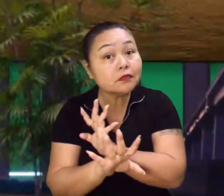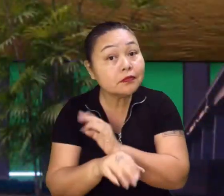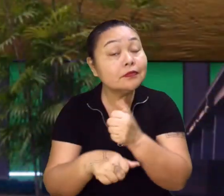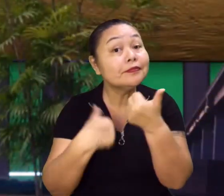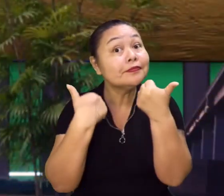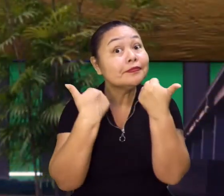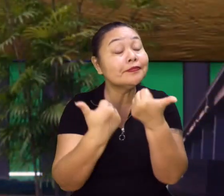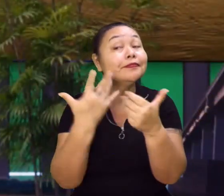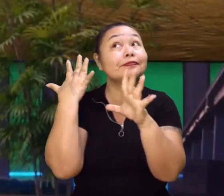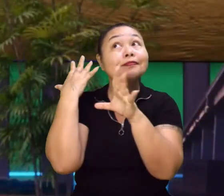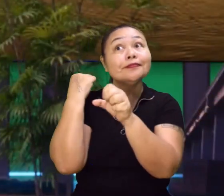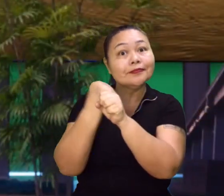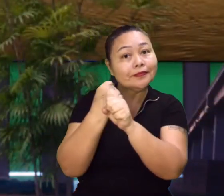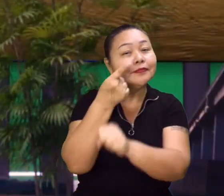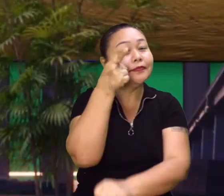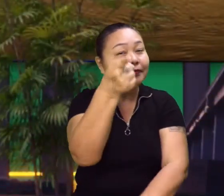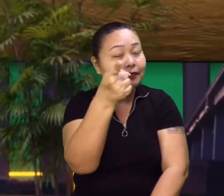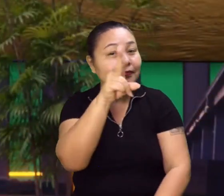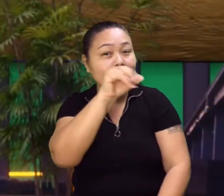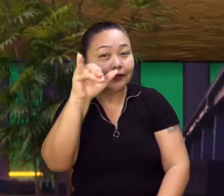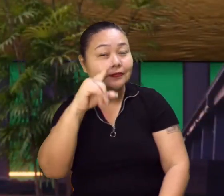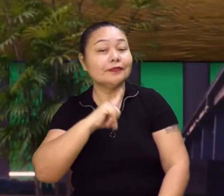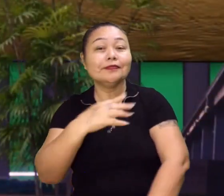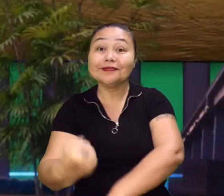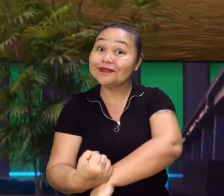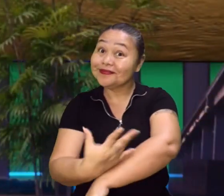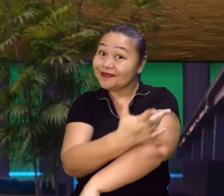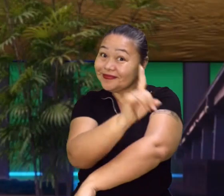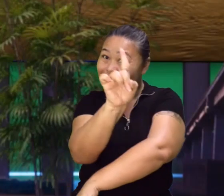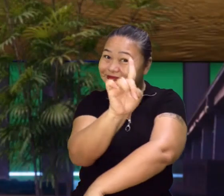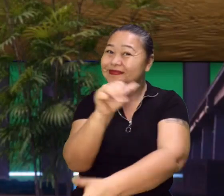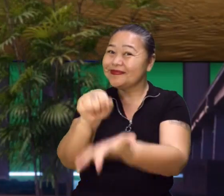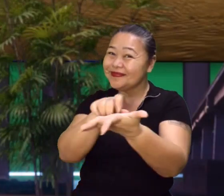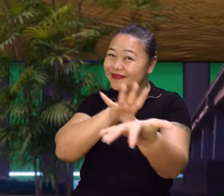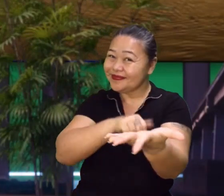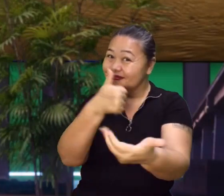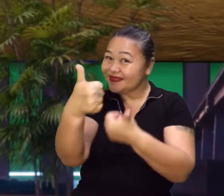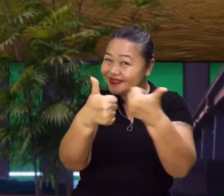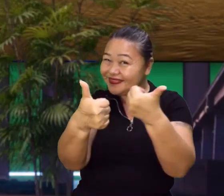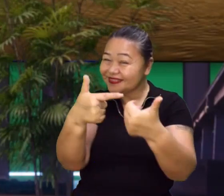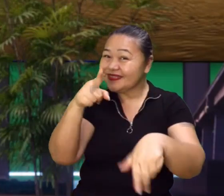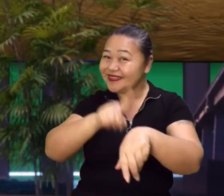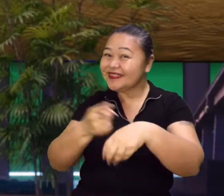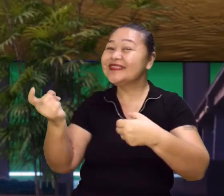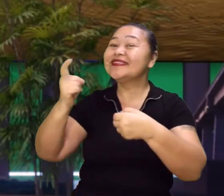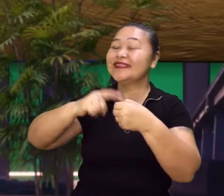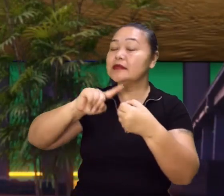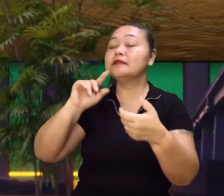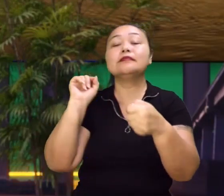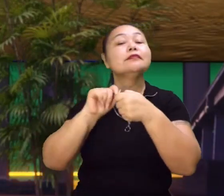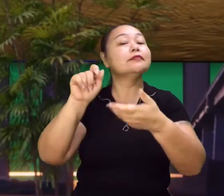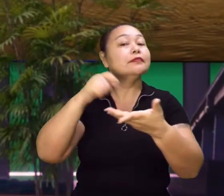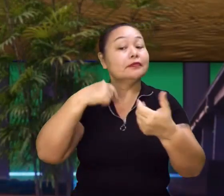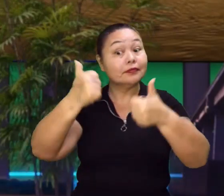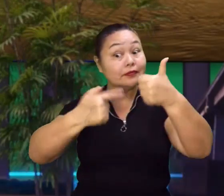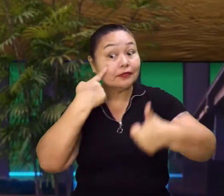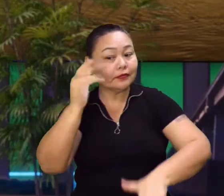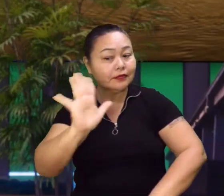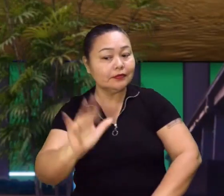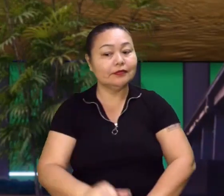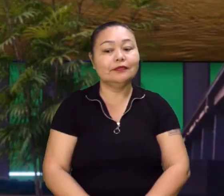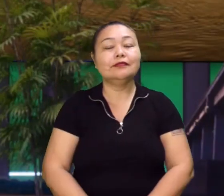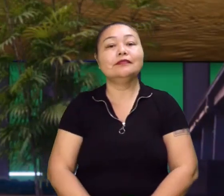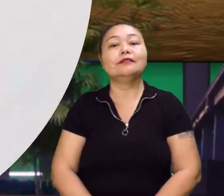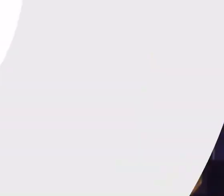Revisão feita e você agora vai arrepiar aí na sua atividade, beleza? Daqui a pouquinho a gente volta para fazer a conferência. Tchau. Tchau.